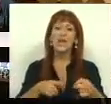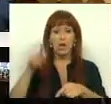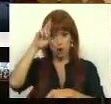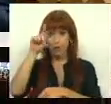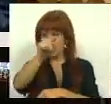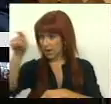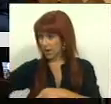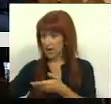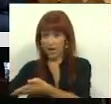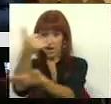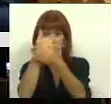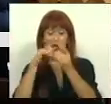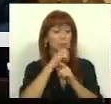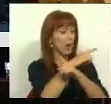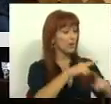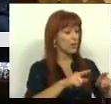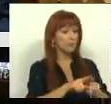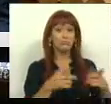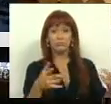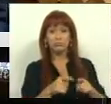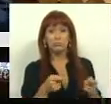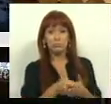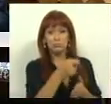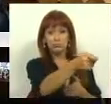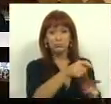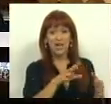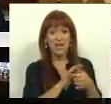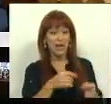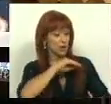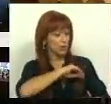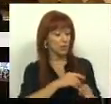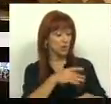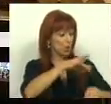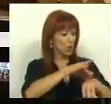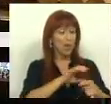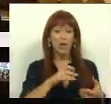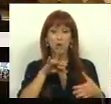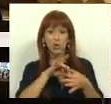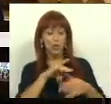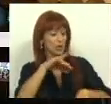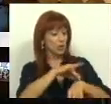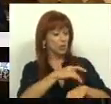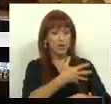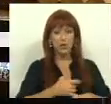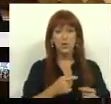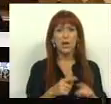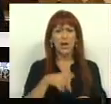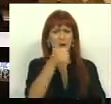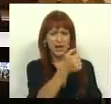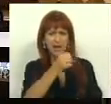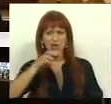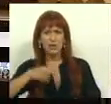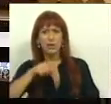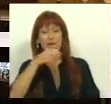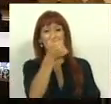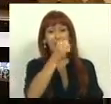esse esforço, podíamos impedir a contribuição sobre o subsídio doença ou sobre o subsídio desemprego. Era meio milhão de